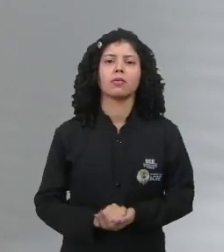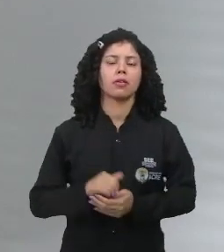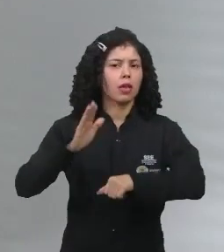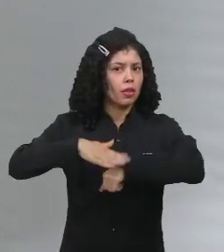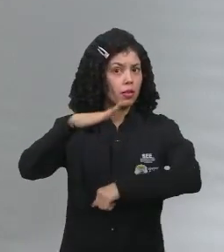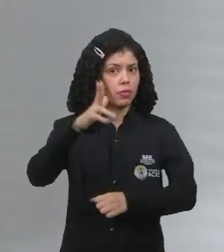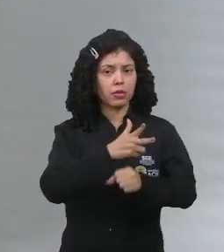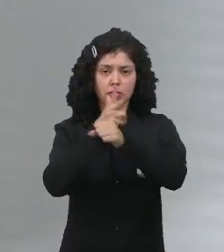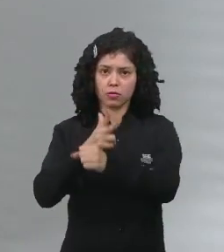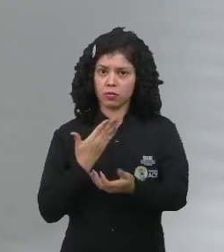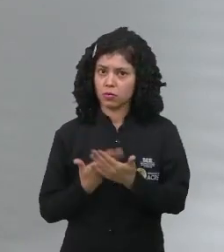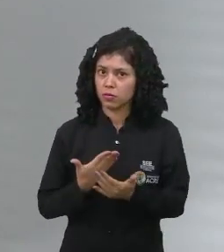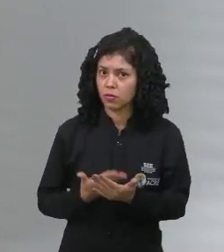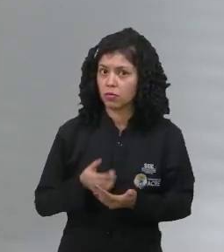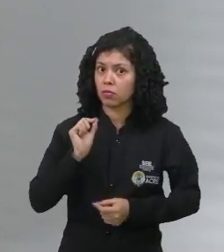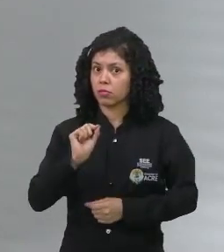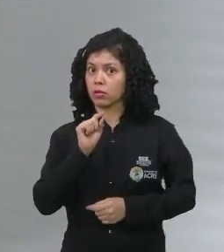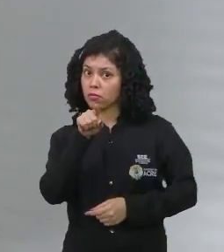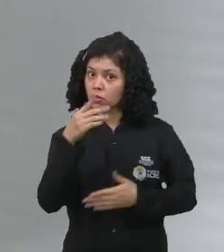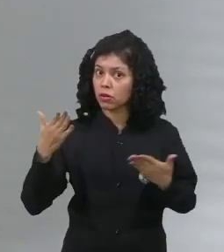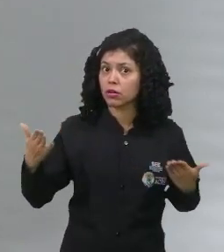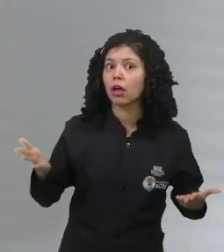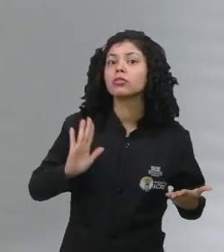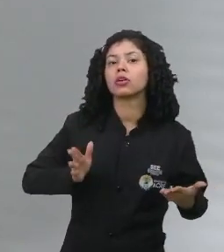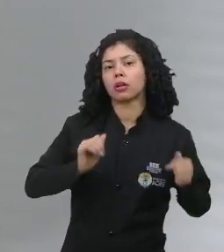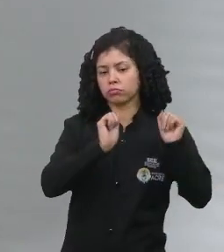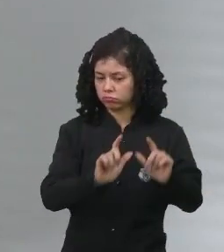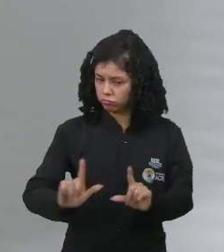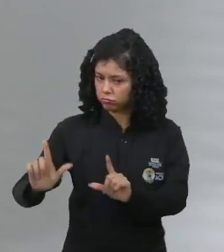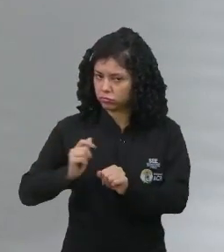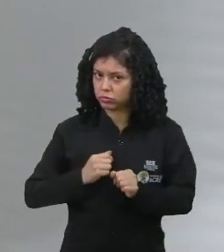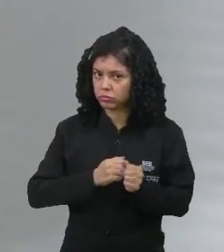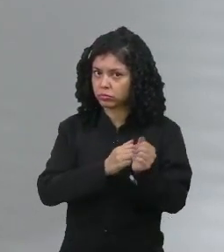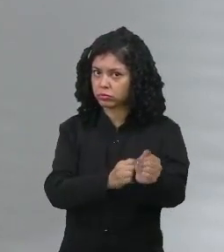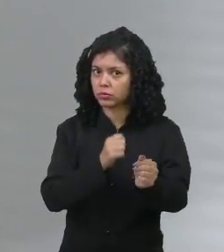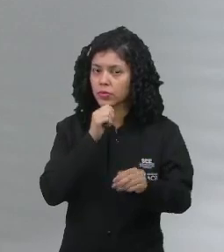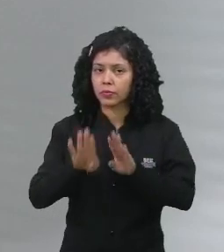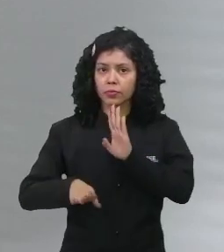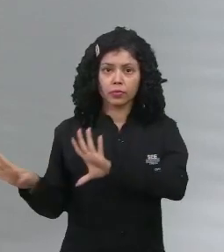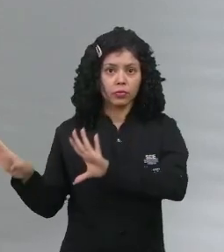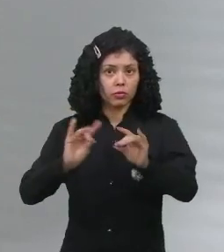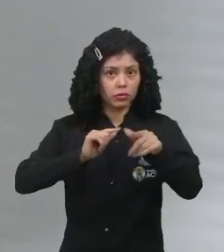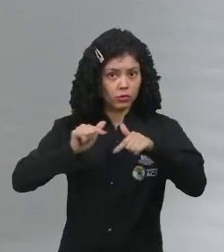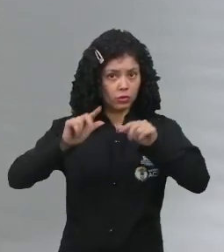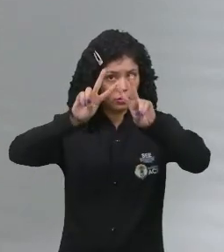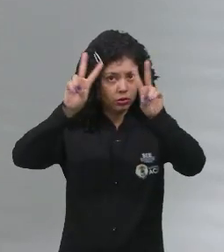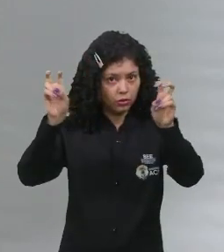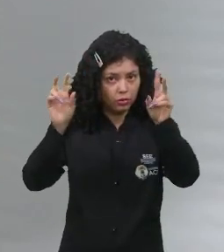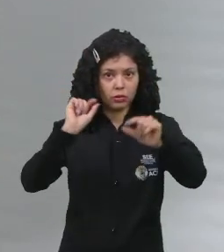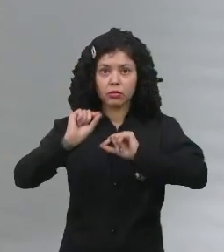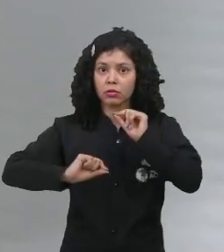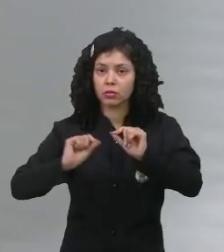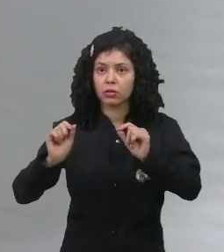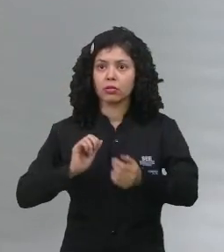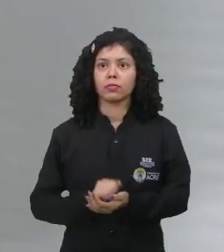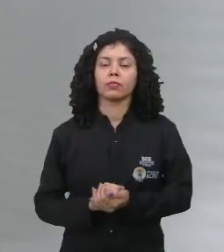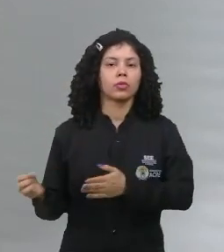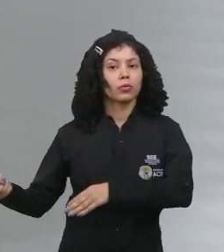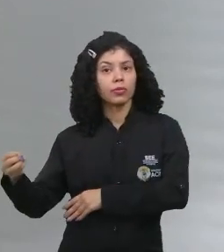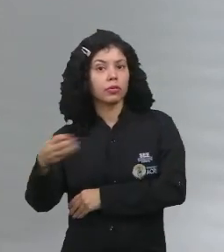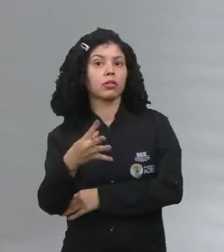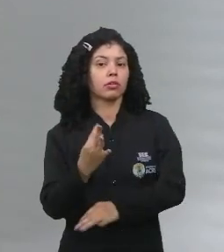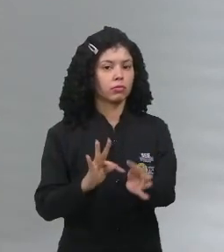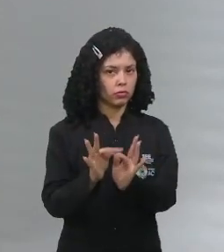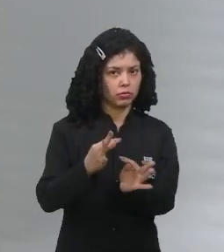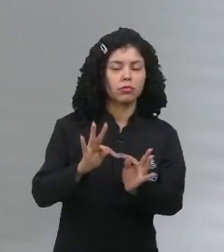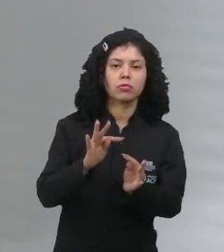videoaulas que vocês estão acompanhando, que trata justamente a respeito das inovações